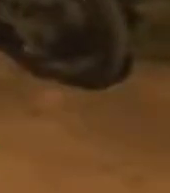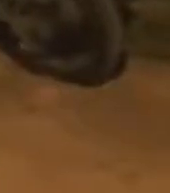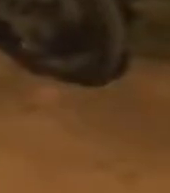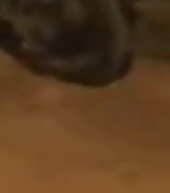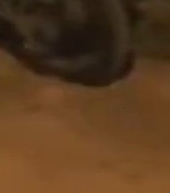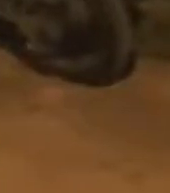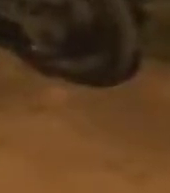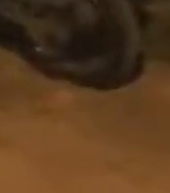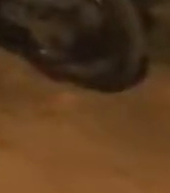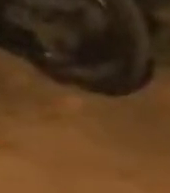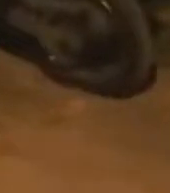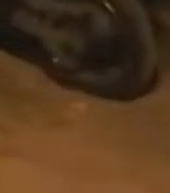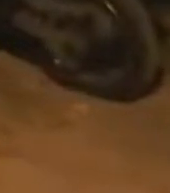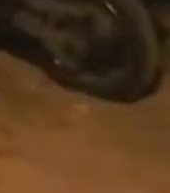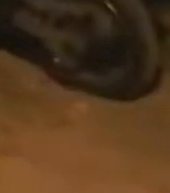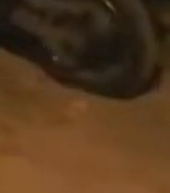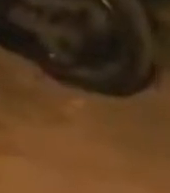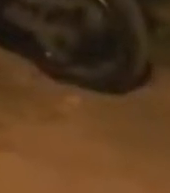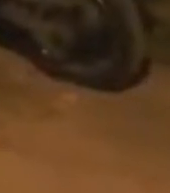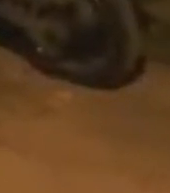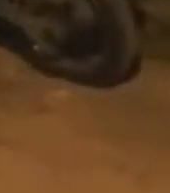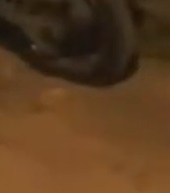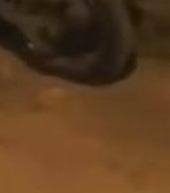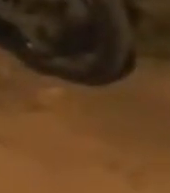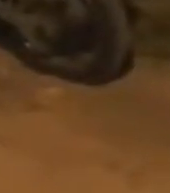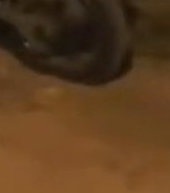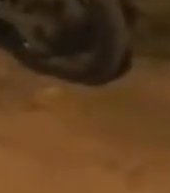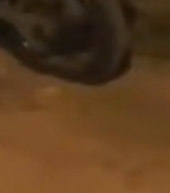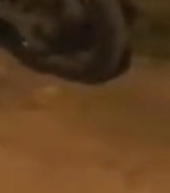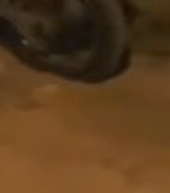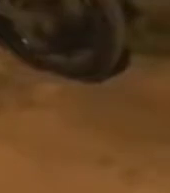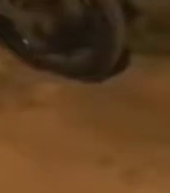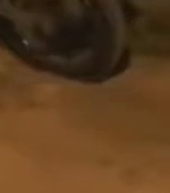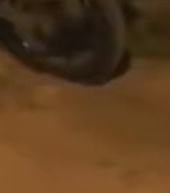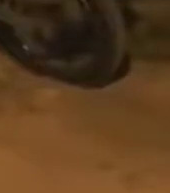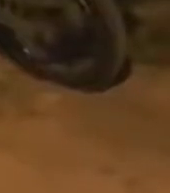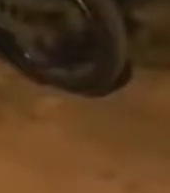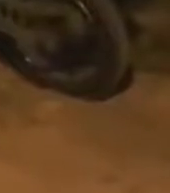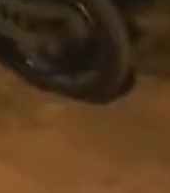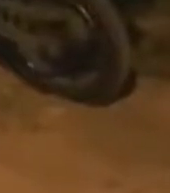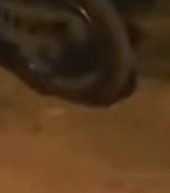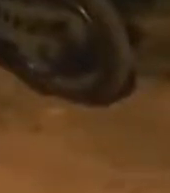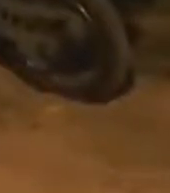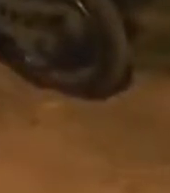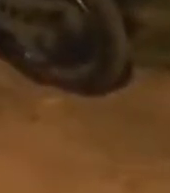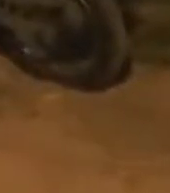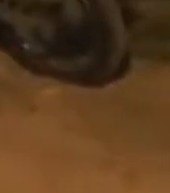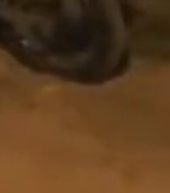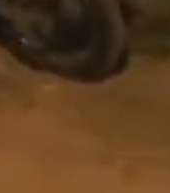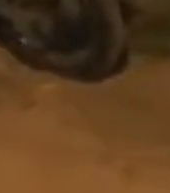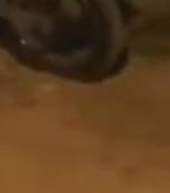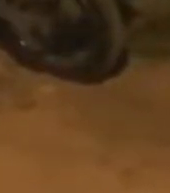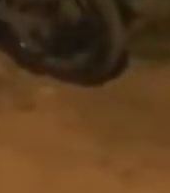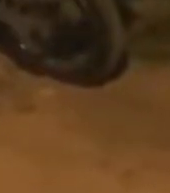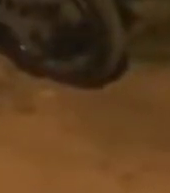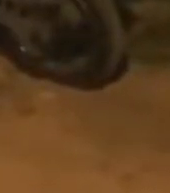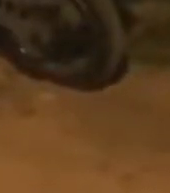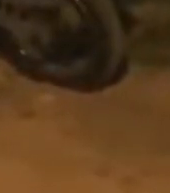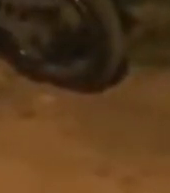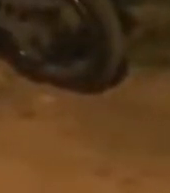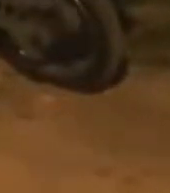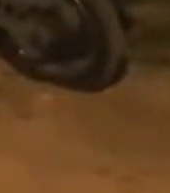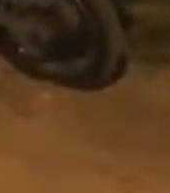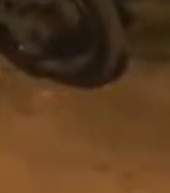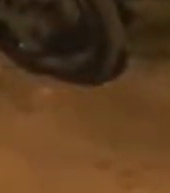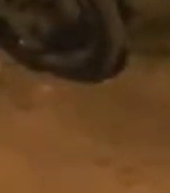conversamos, chegamos ao acordo dele vir limpar tudo. me conhece, cara. E isso que eu estou fazendo.